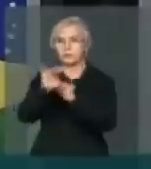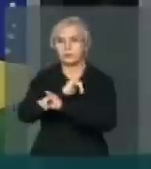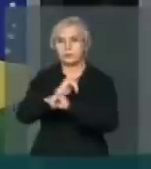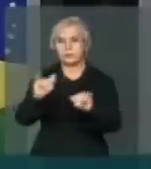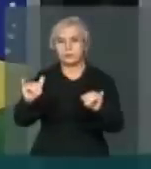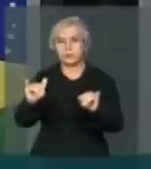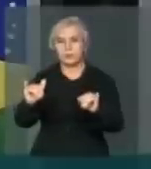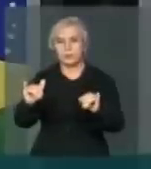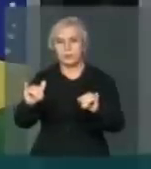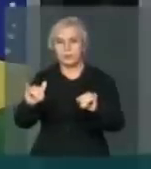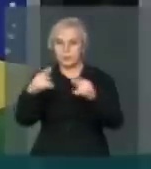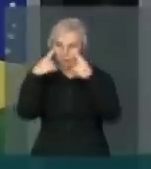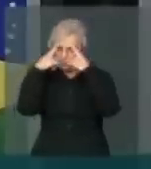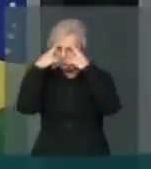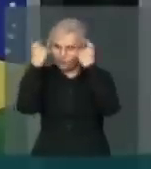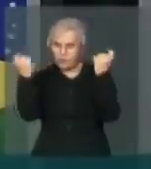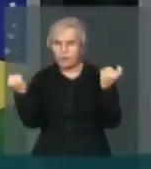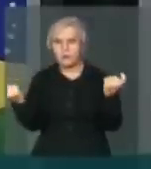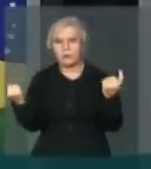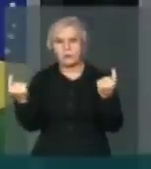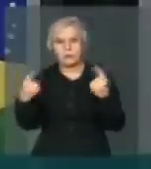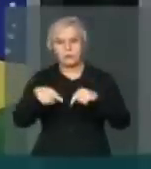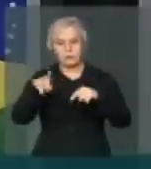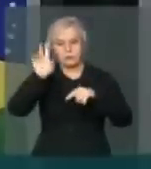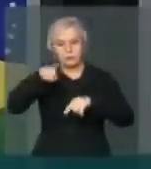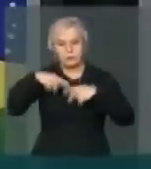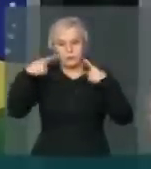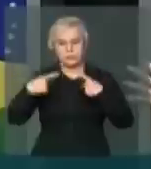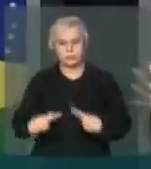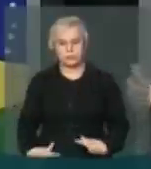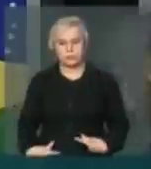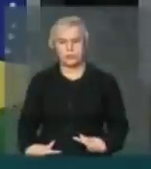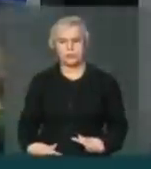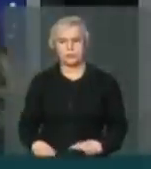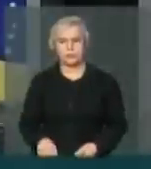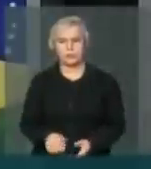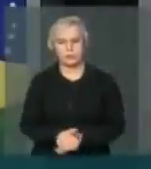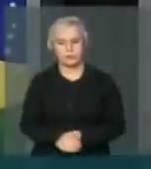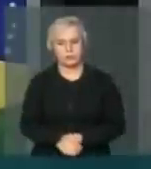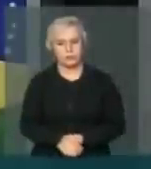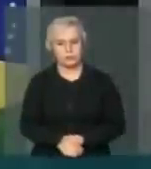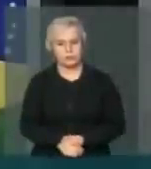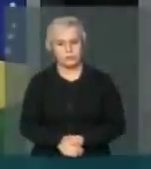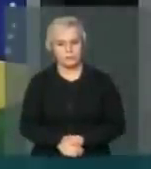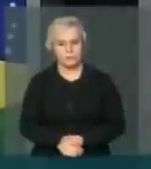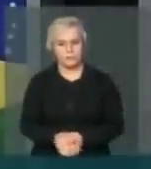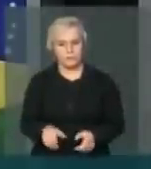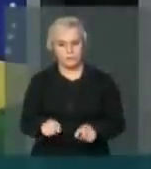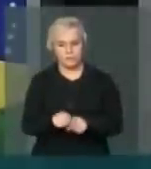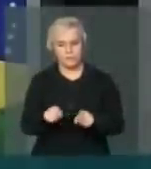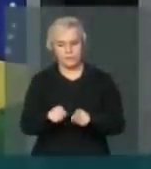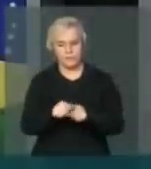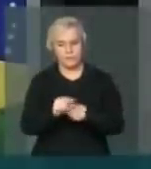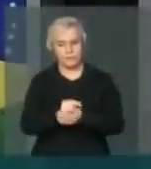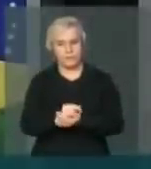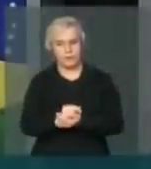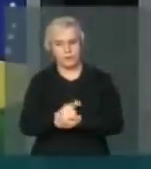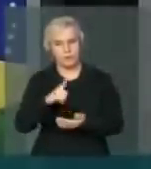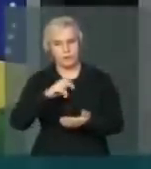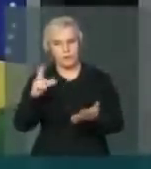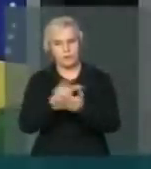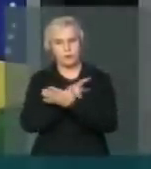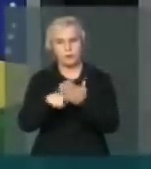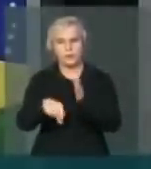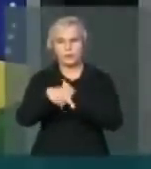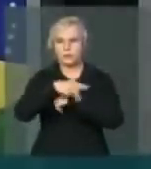violações institucionais E das violações Aos direitos humanos Que se dão naquele